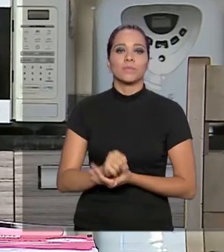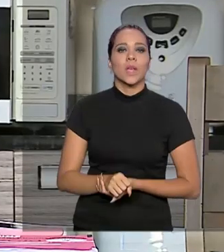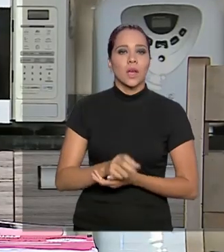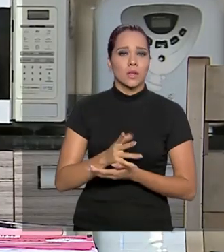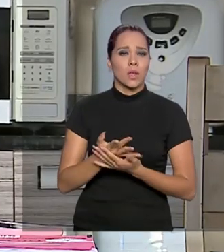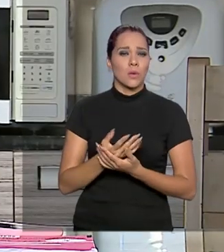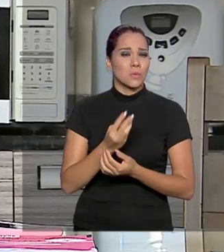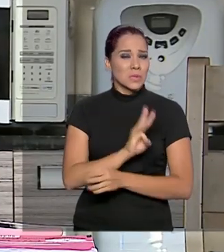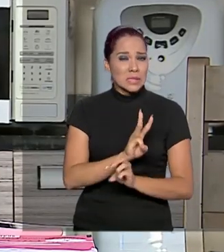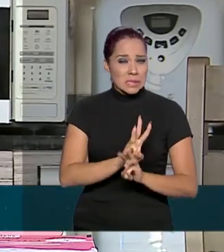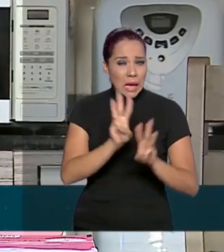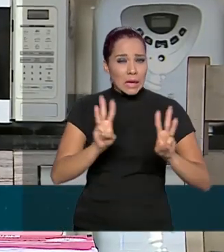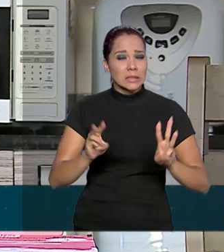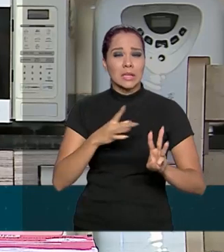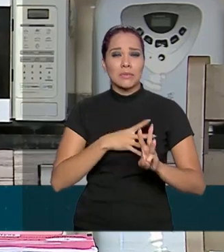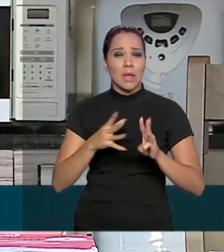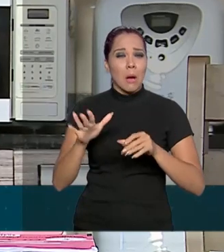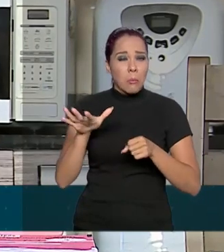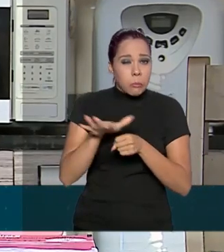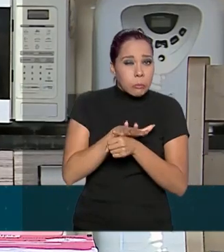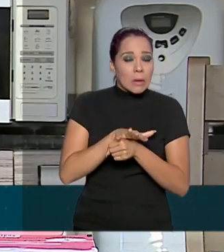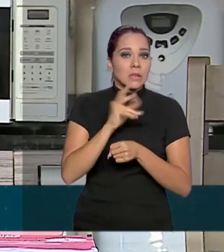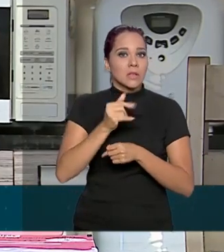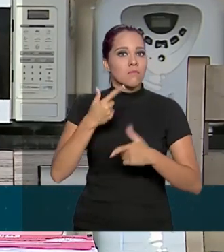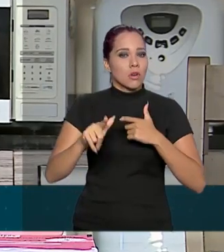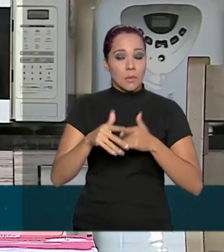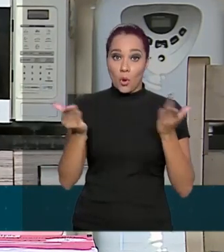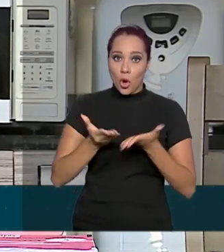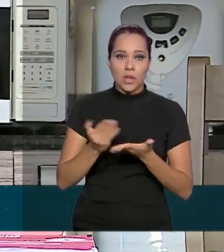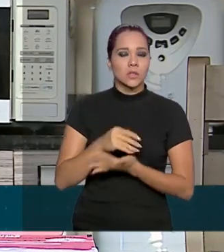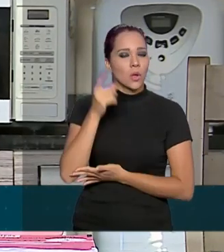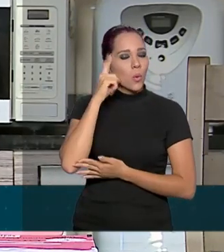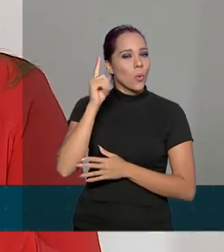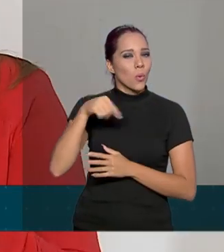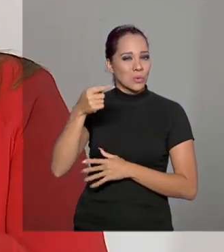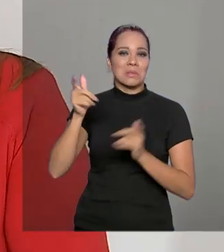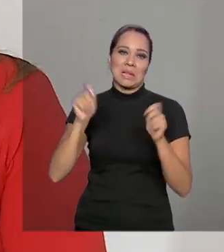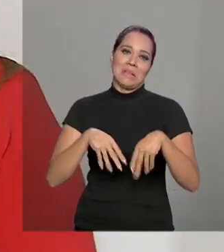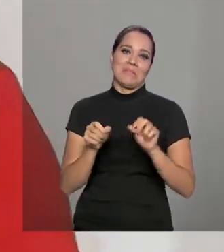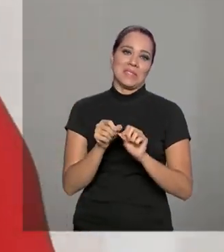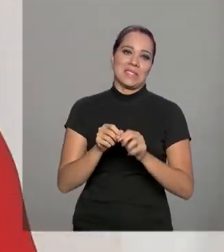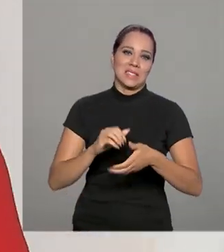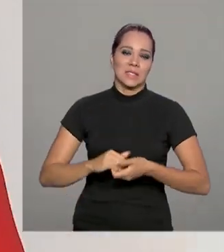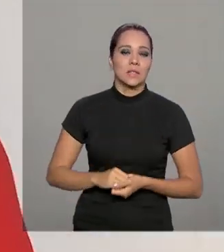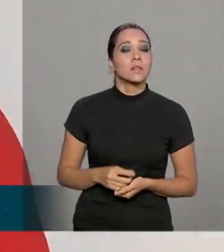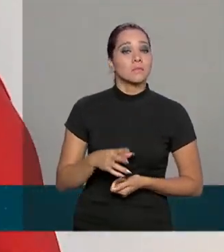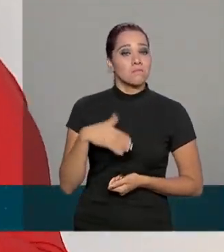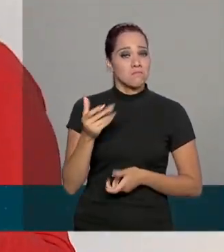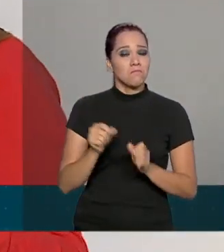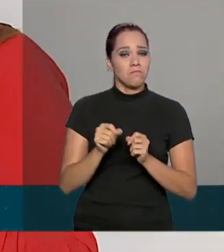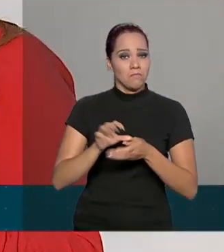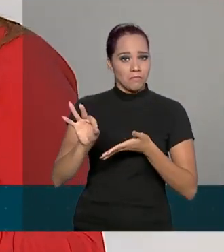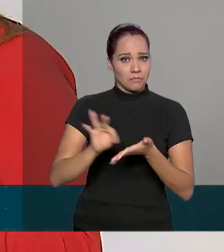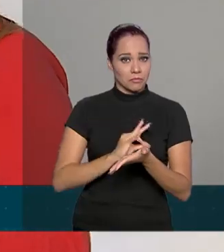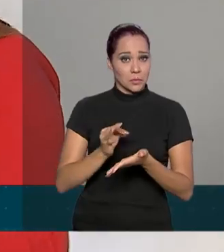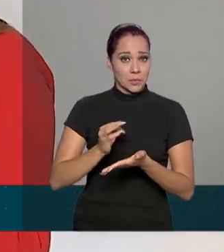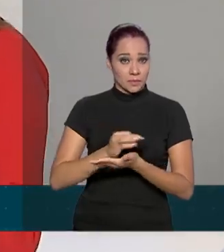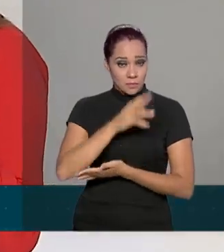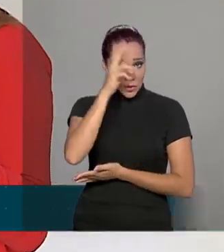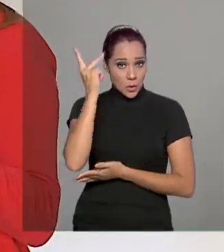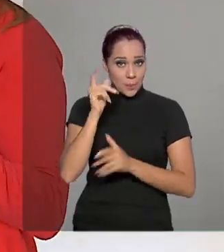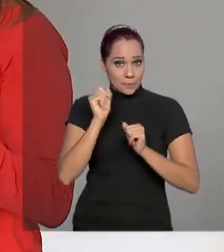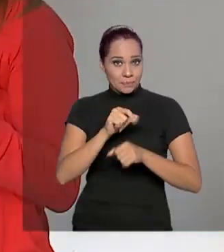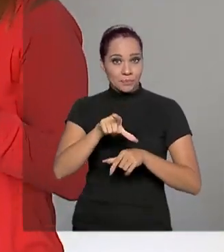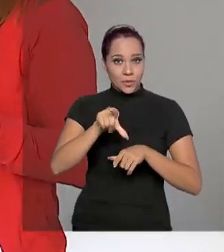deve estar congestionado, se der algum problema hoje eu tenho todos os outros dias para fazer. Ao fazer a inscrição, o candidato pode escolher